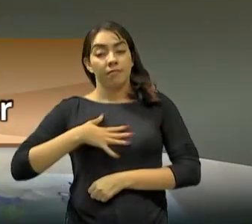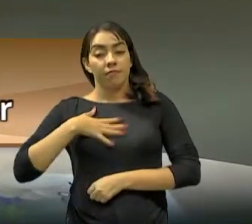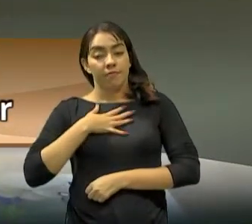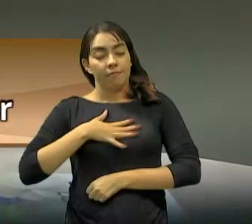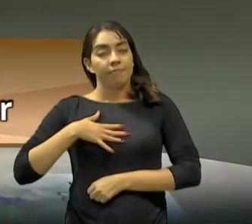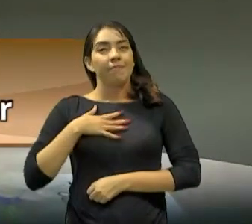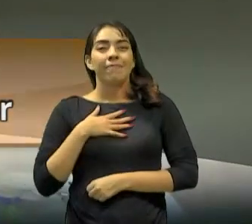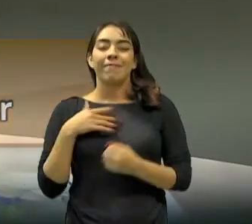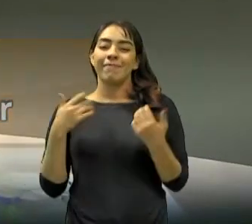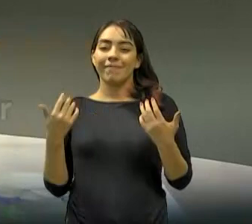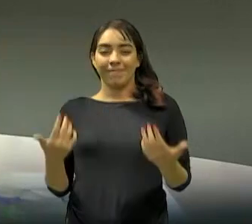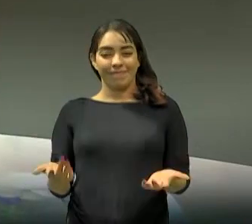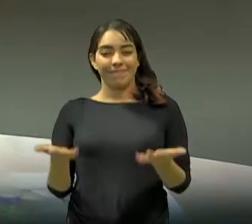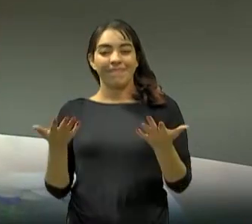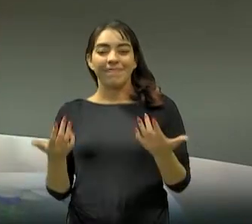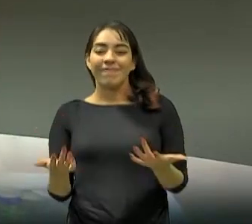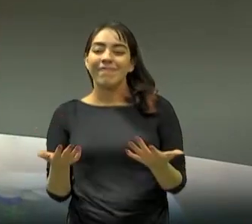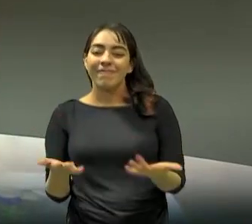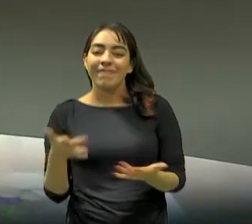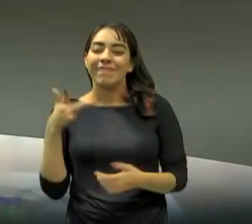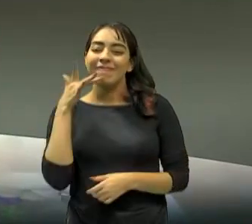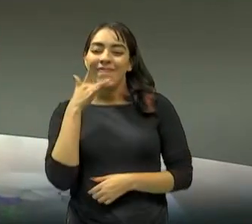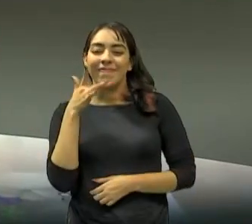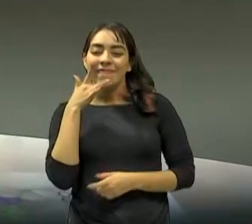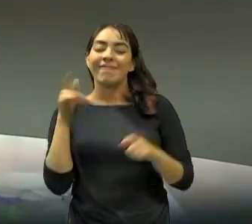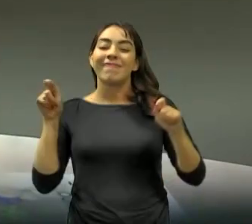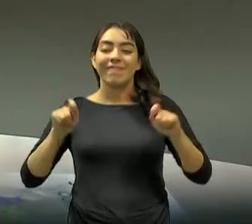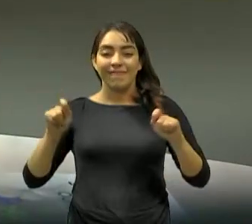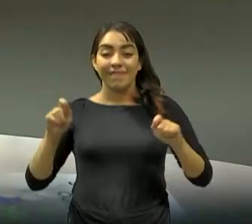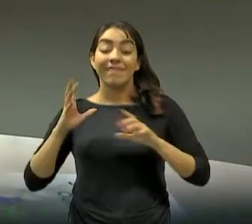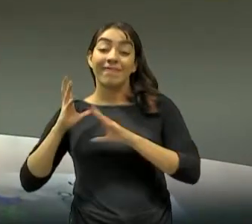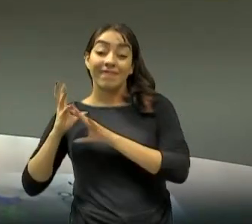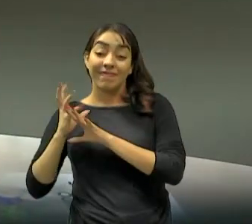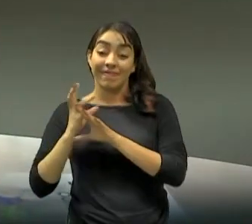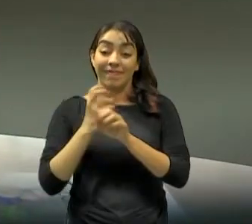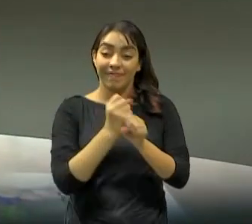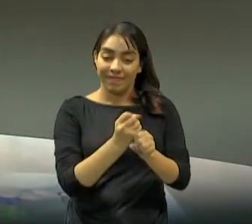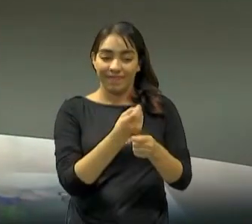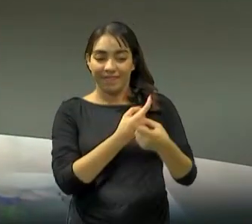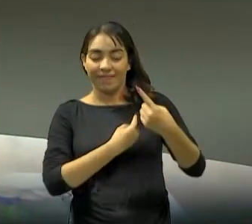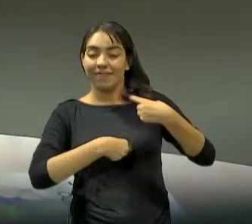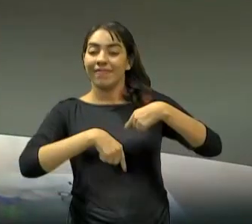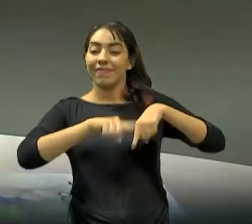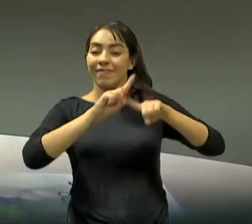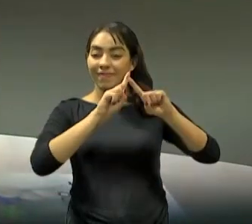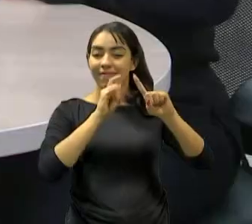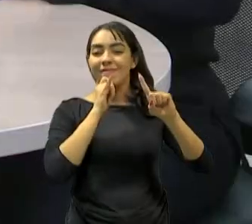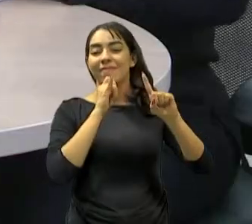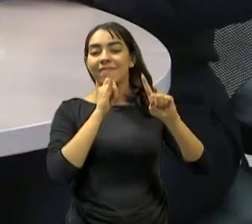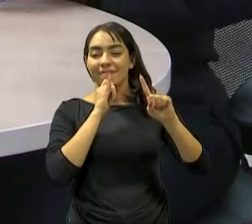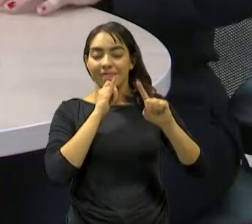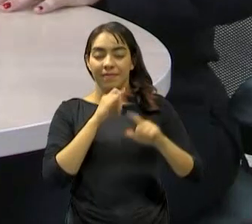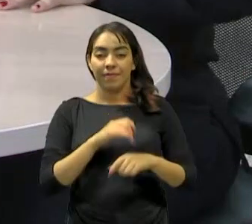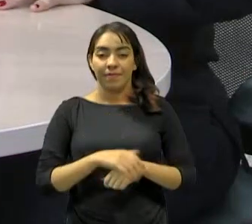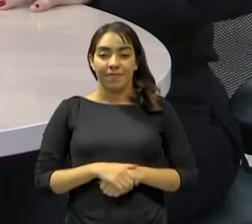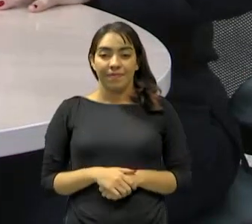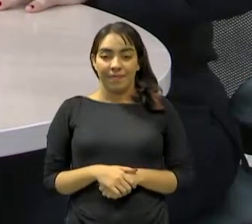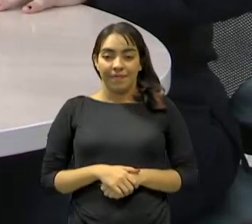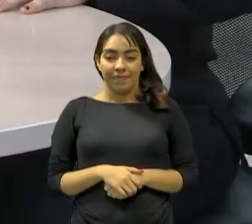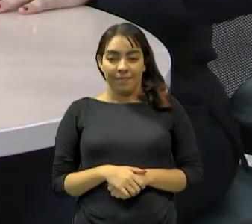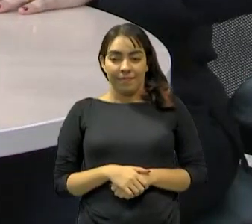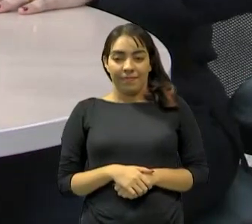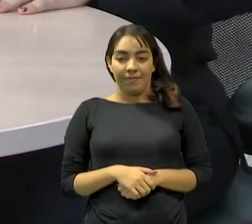quando a gente amadurece e percebe que podemos somar, cooperando no dia a dia nas organizações. Verdade.